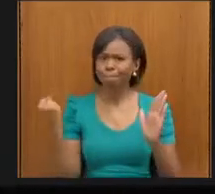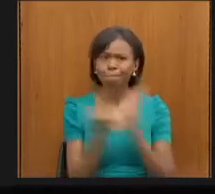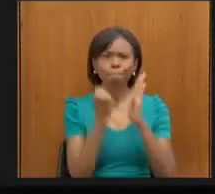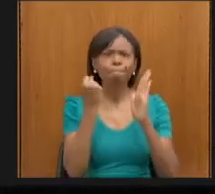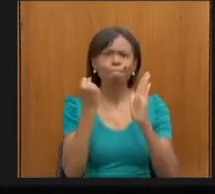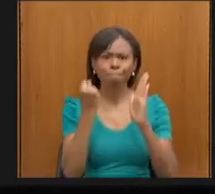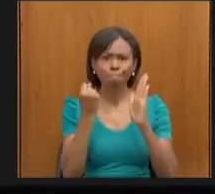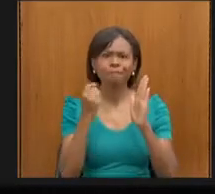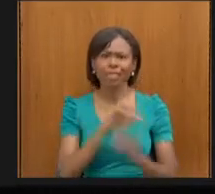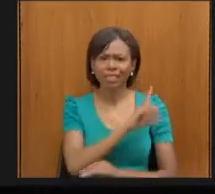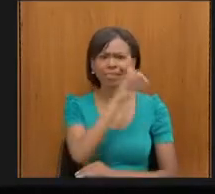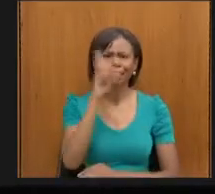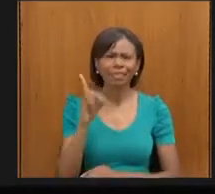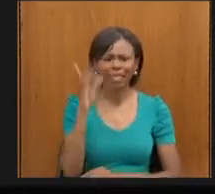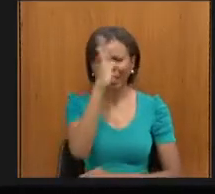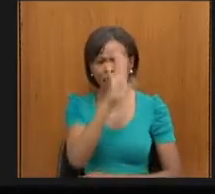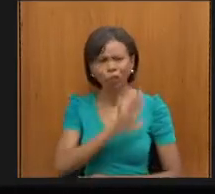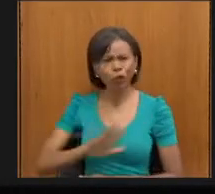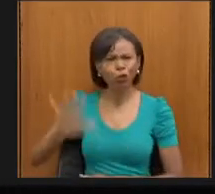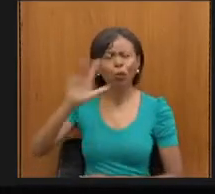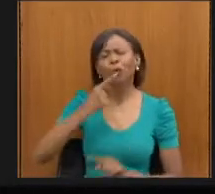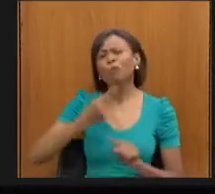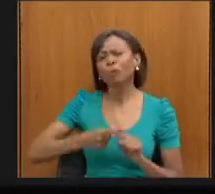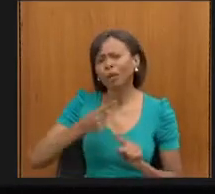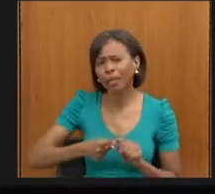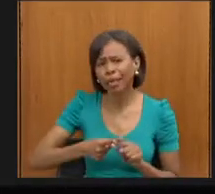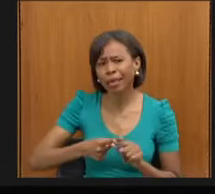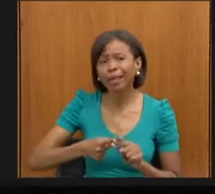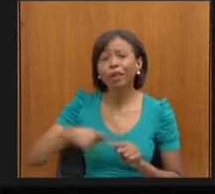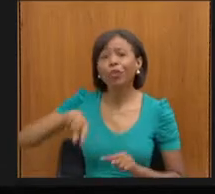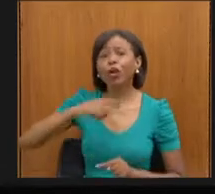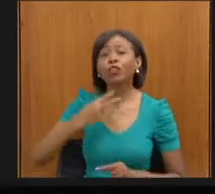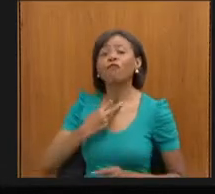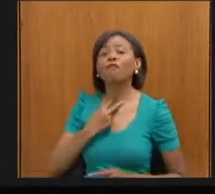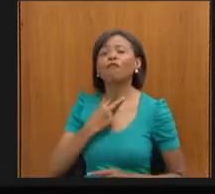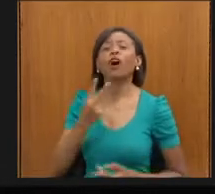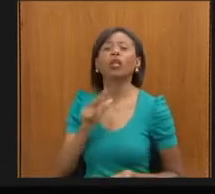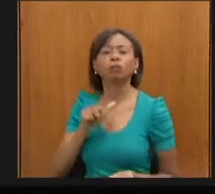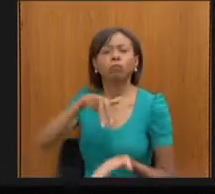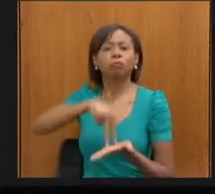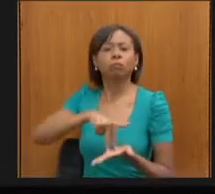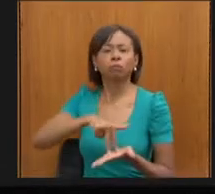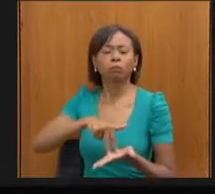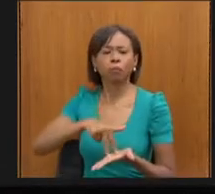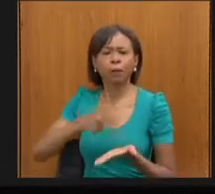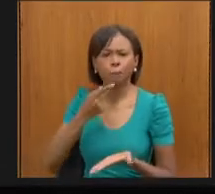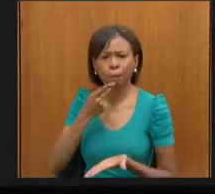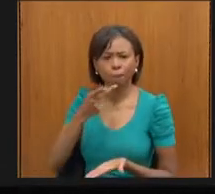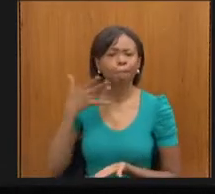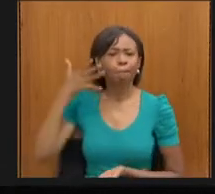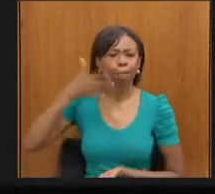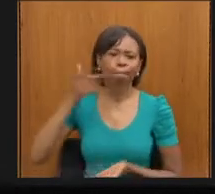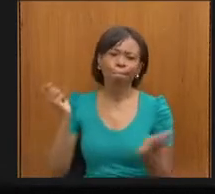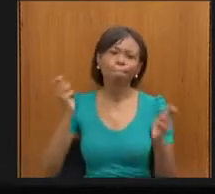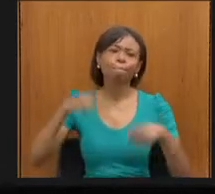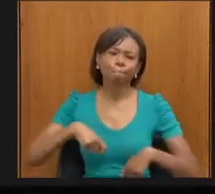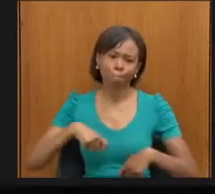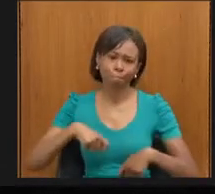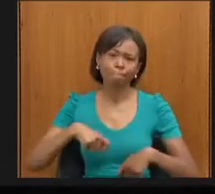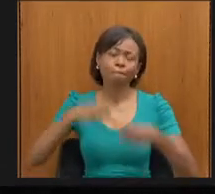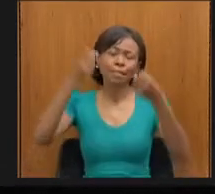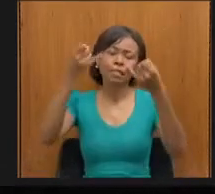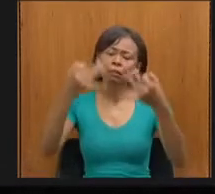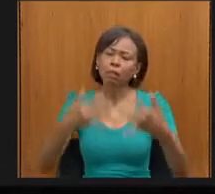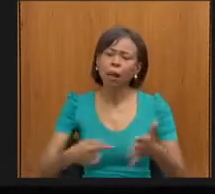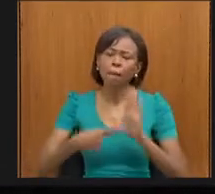é o dia que nós temos voz, é o dia que nós somos ouvidos e podemos salientar